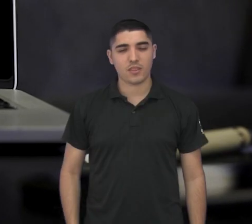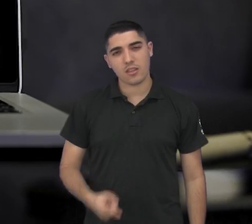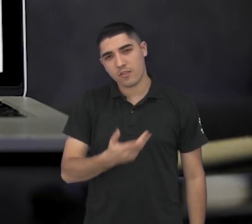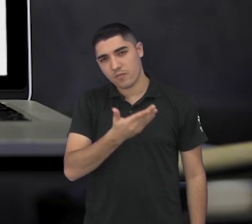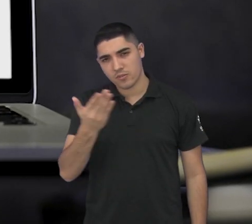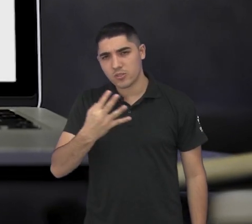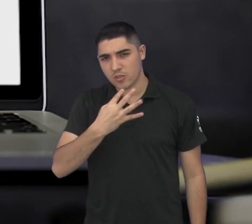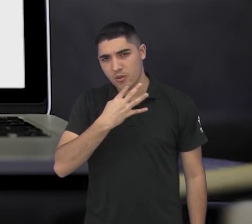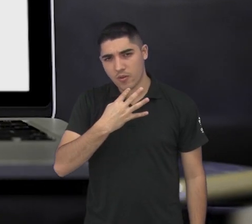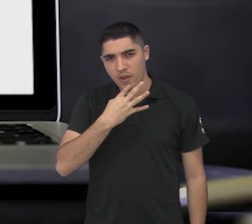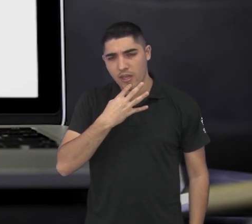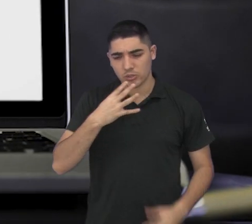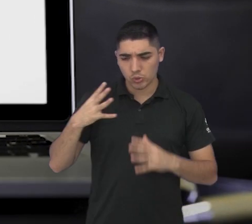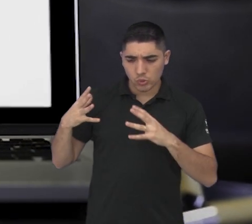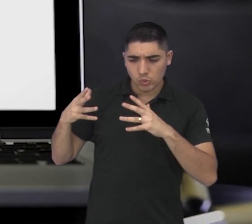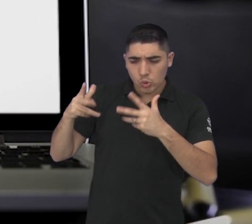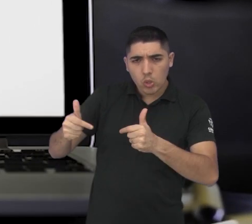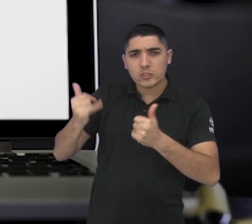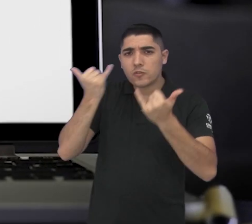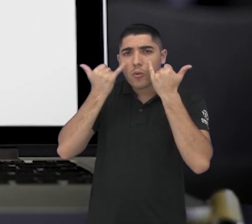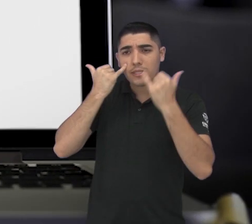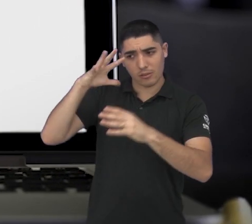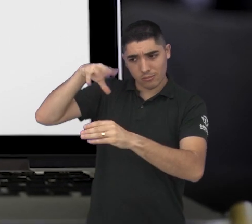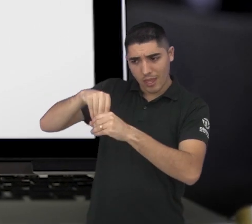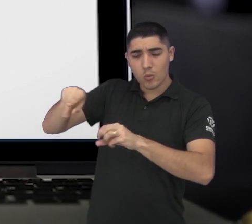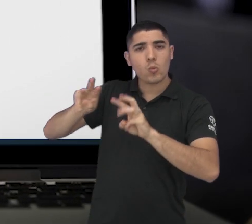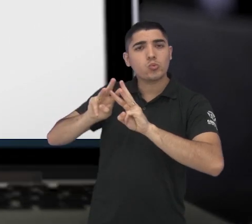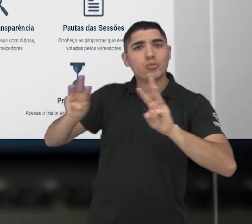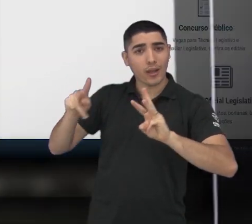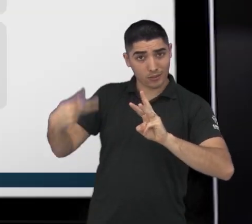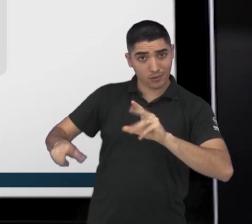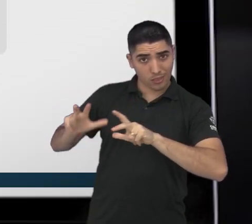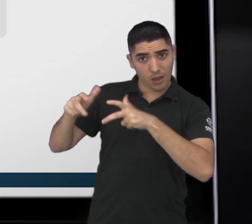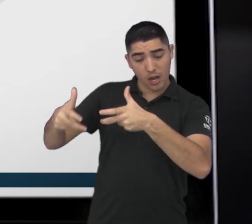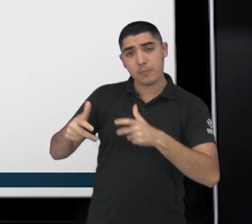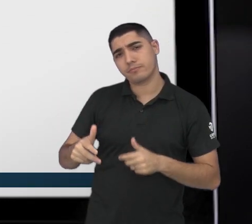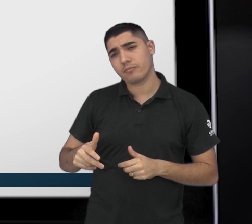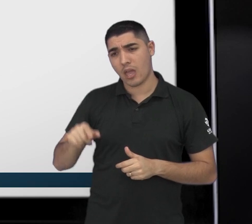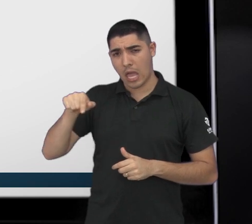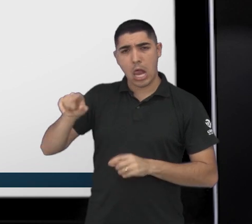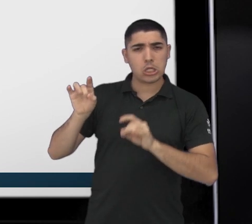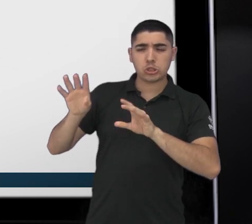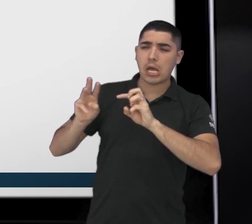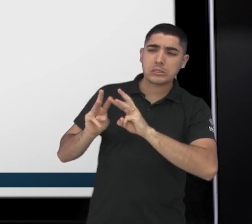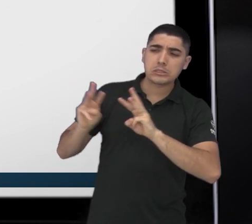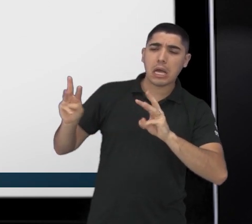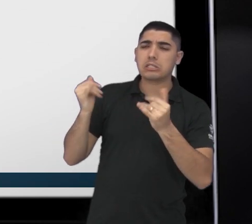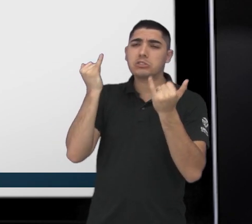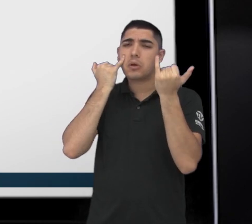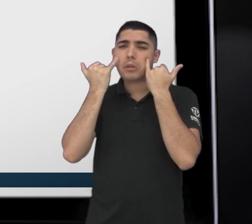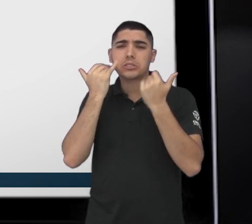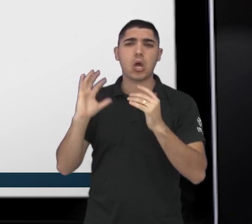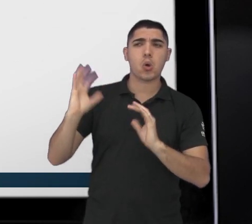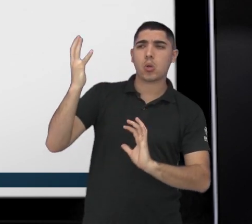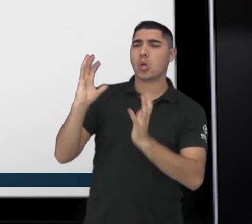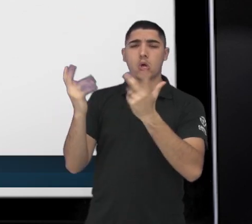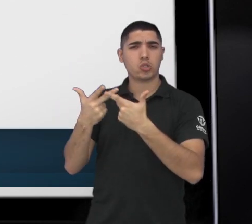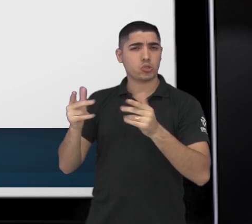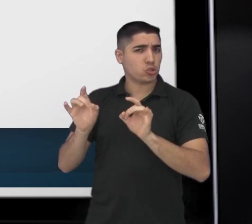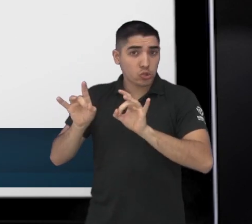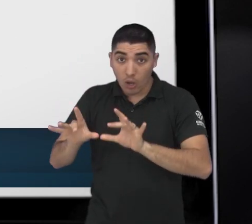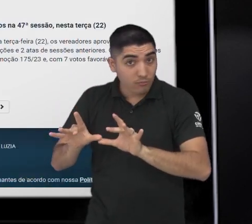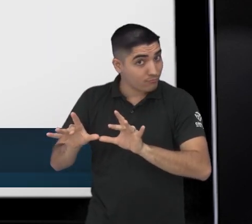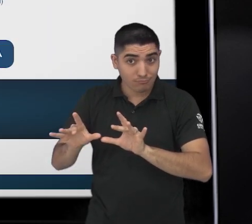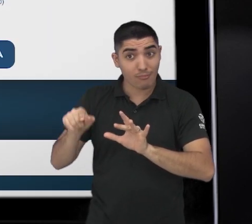Você conhece todas as funcionalidades do site da Câmara? Mais que um portal com informações sobre os acontecimentos do